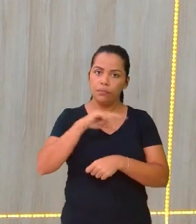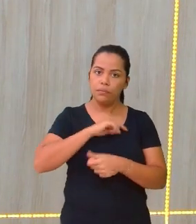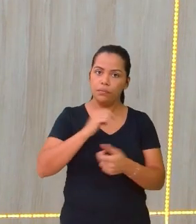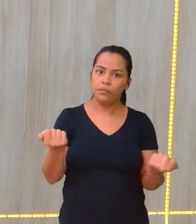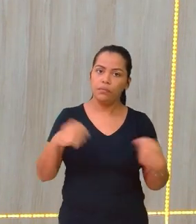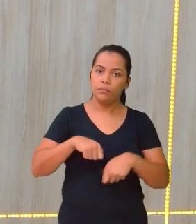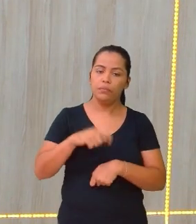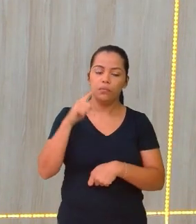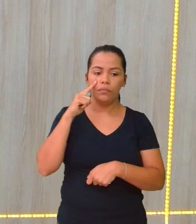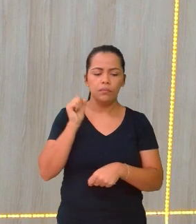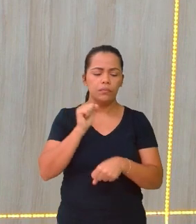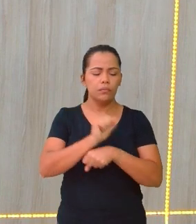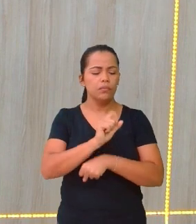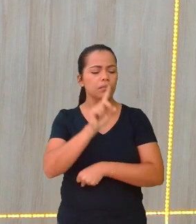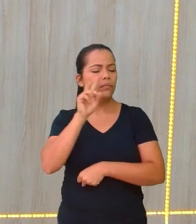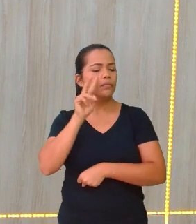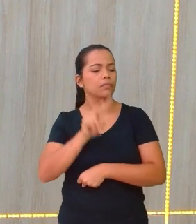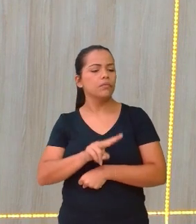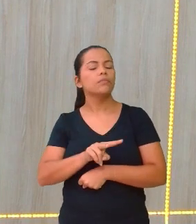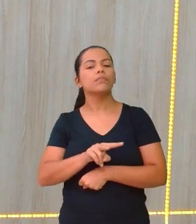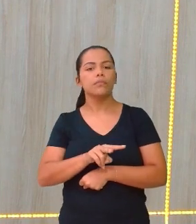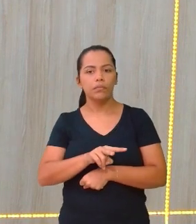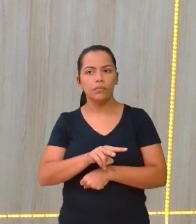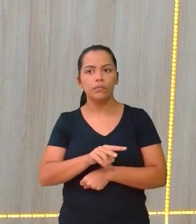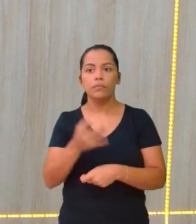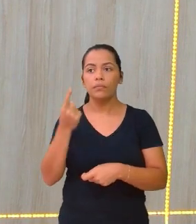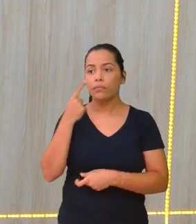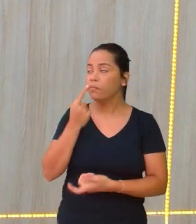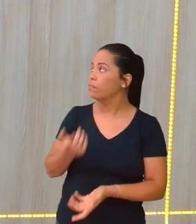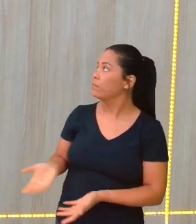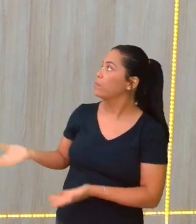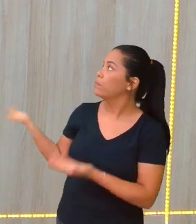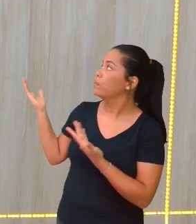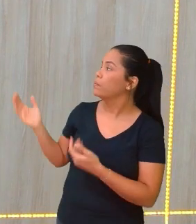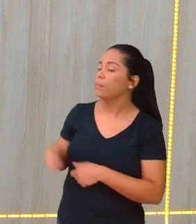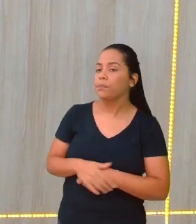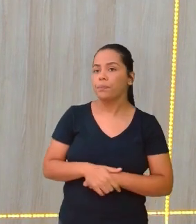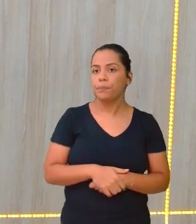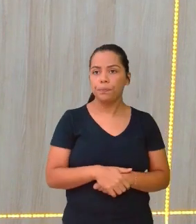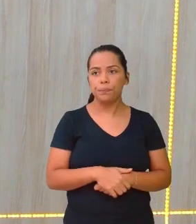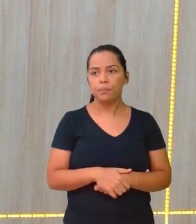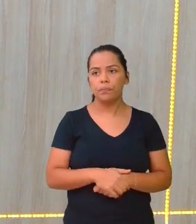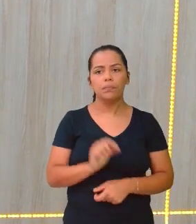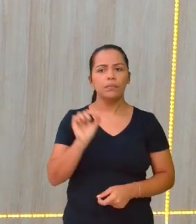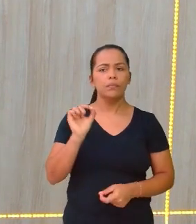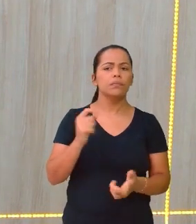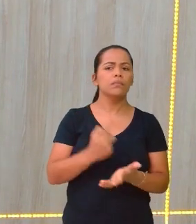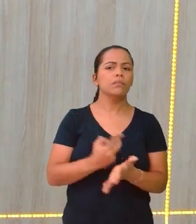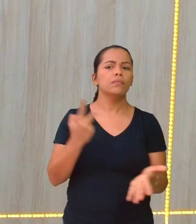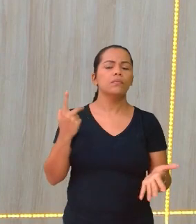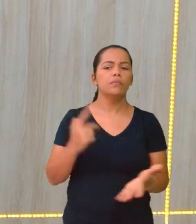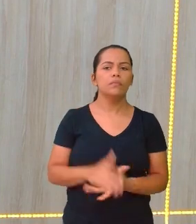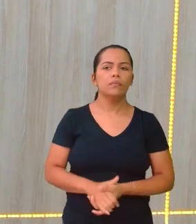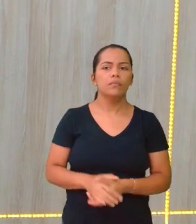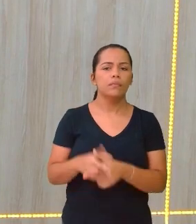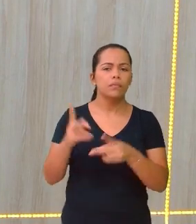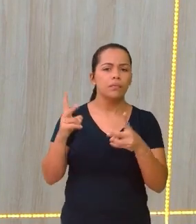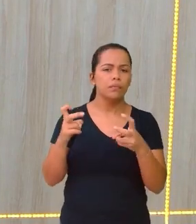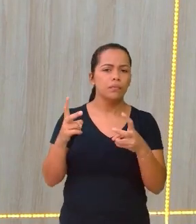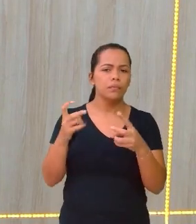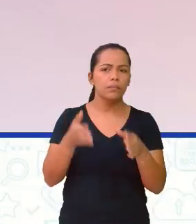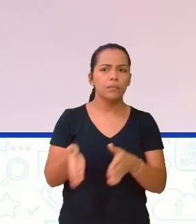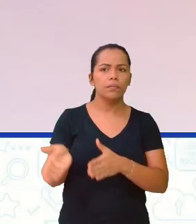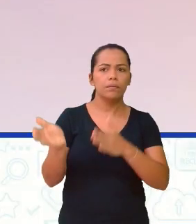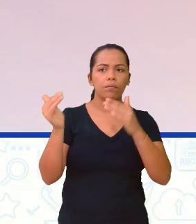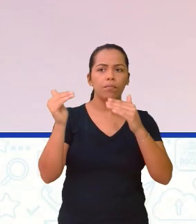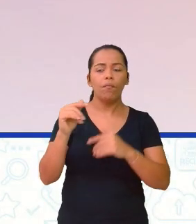parar um pouquinho para observar. Vejam aqui. E agora? O aconteceu? Observe a cena 1 e a cena